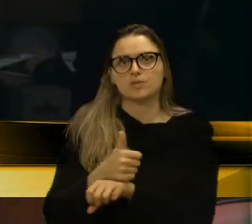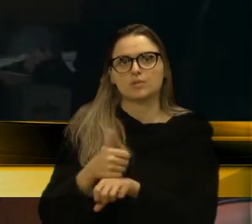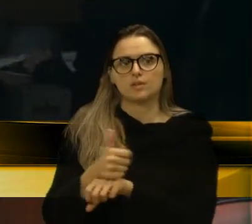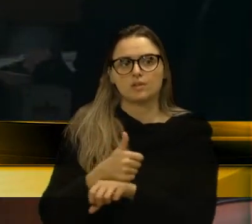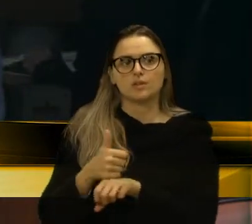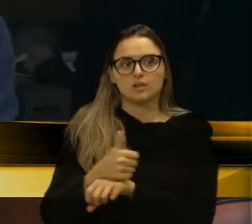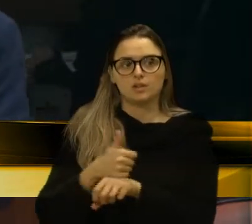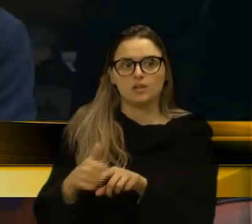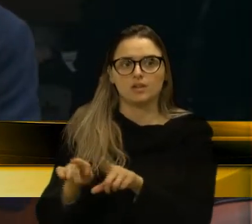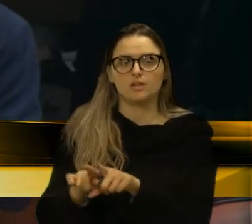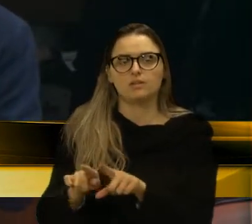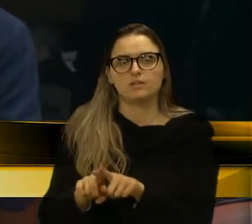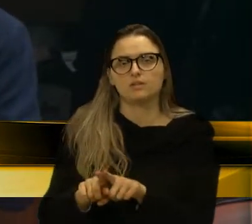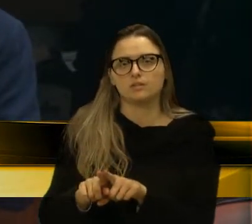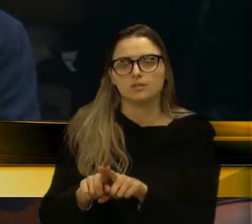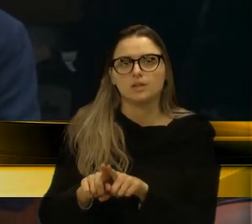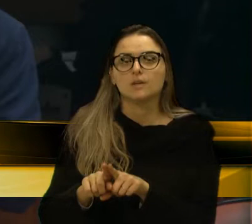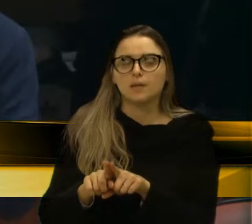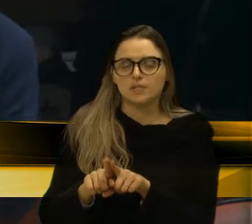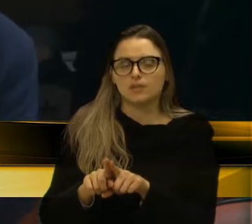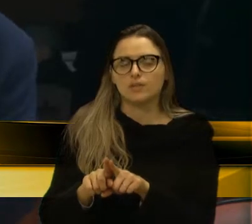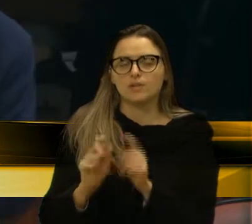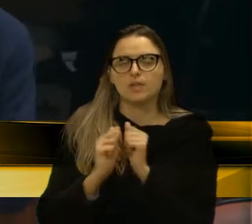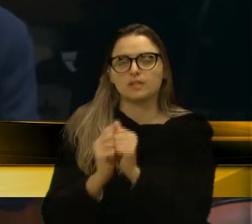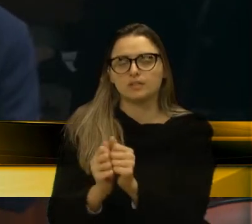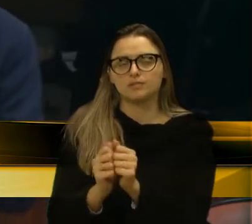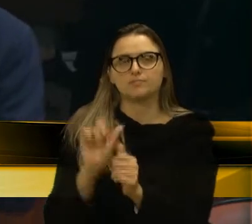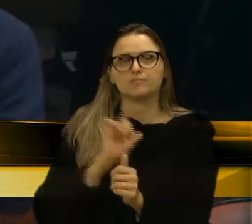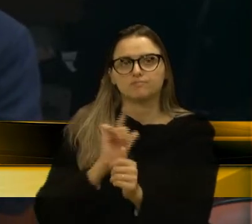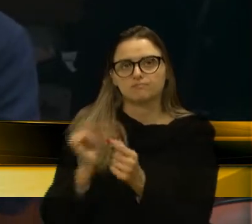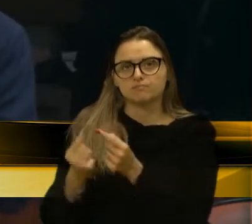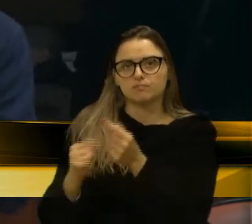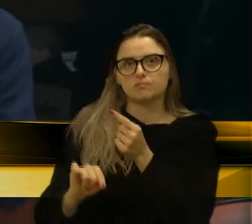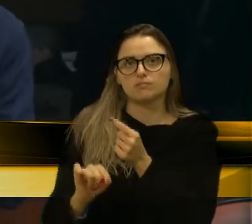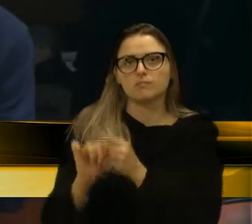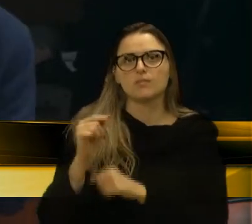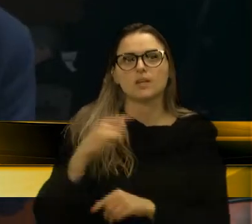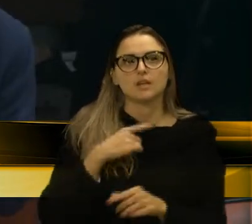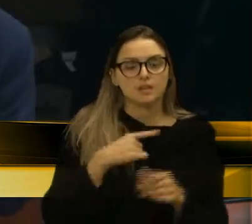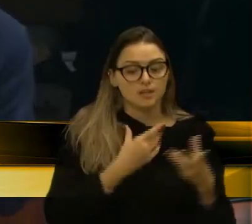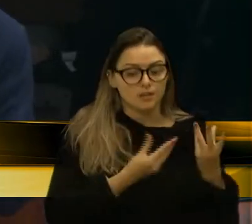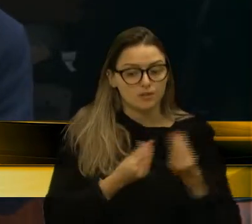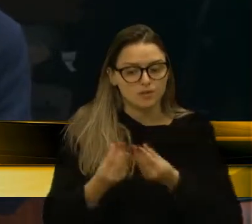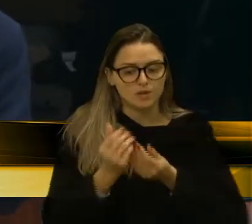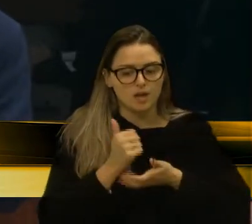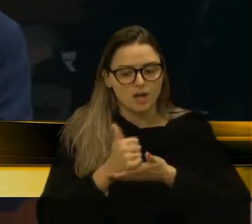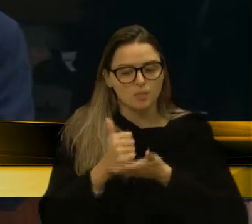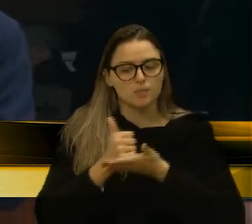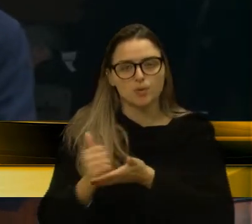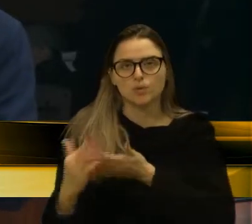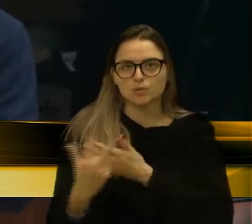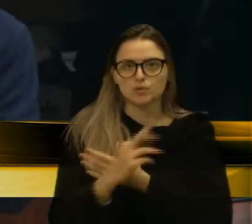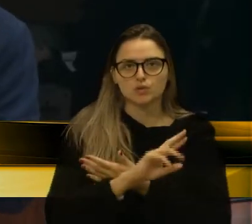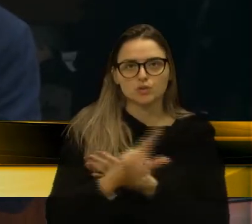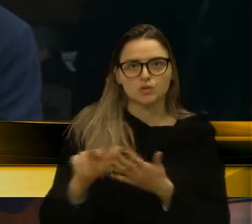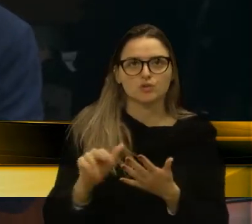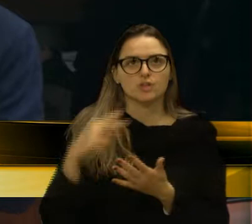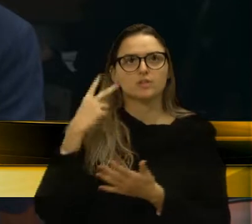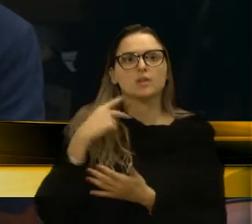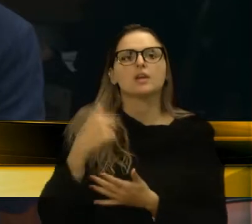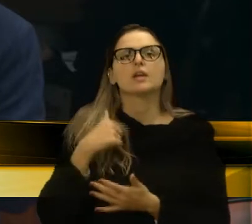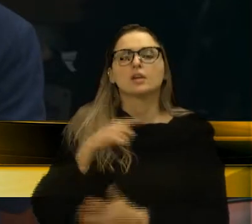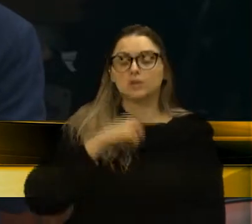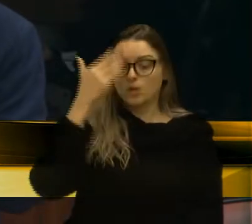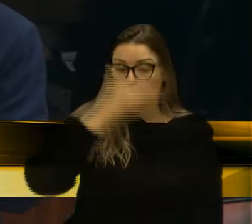pensar pequeno nesse momento e desconstituir um projeto construído a várias mãos, várias mãos, e eu tenho prova